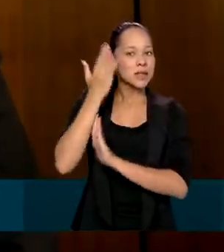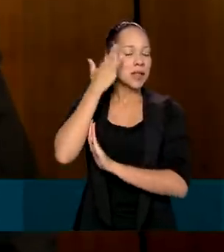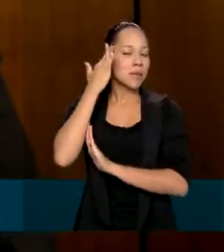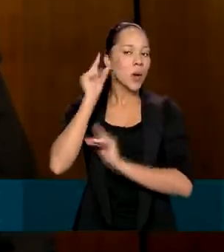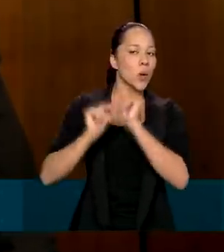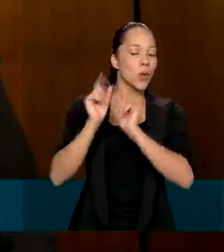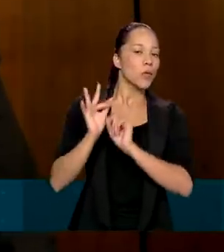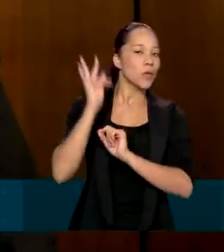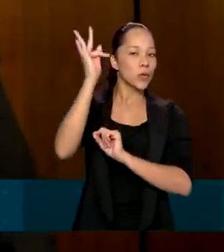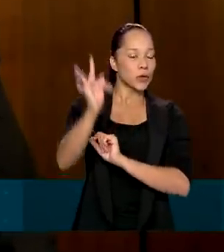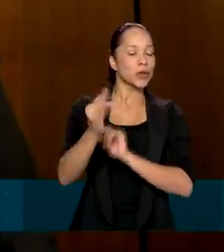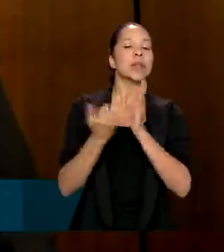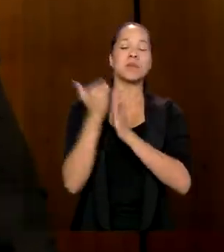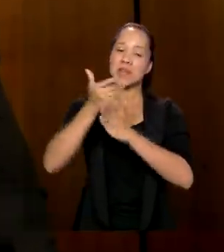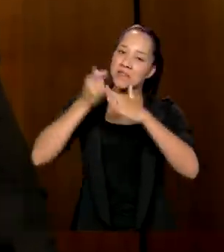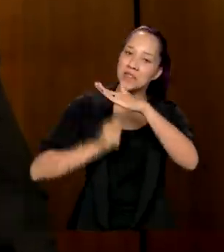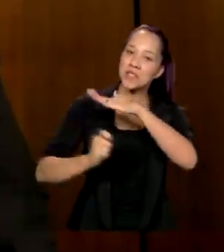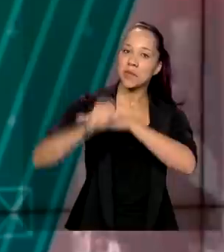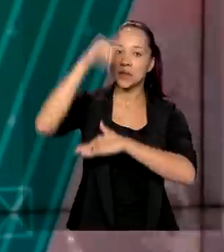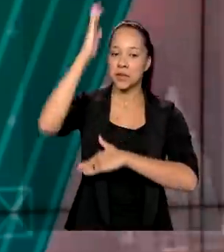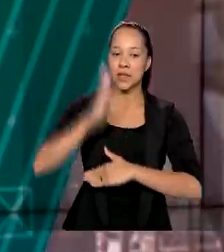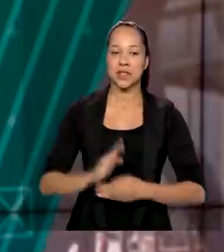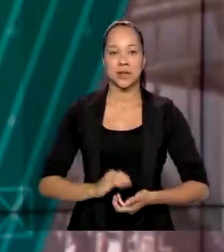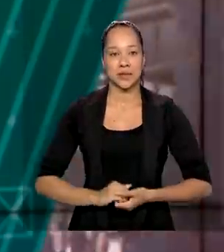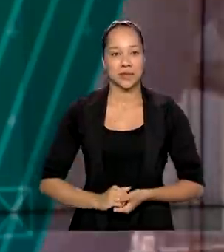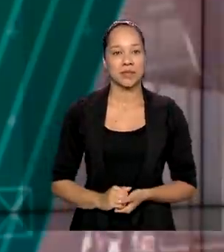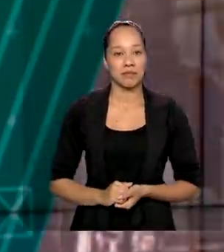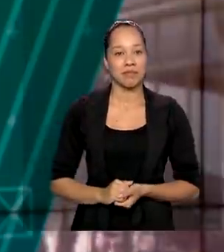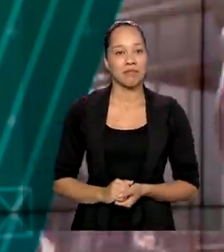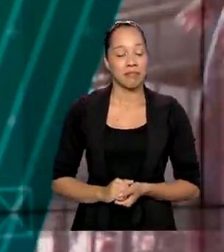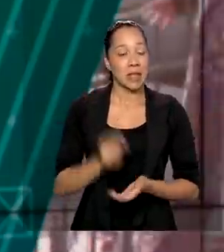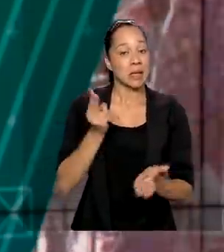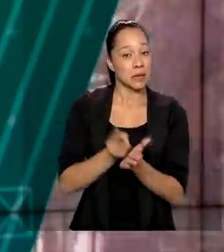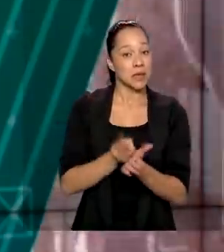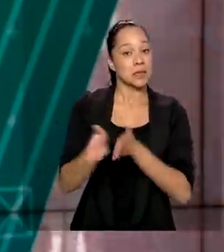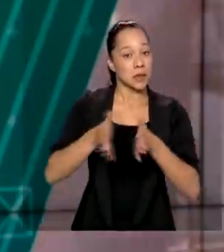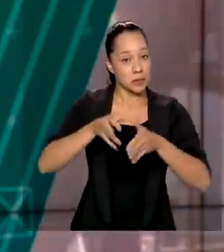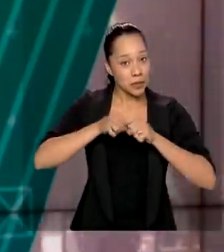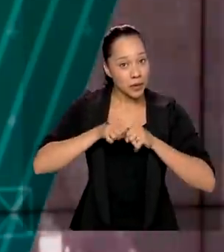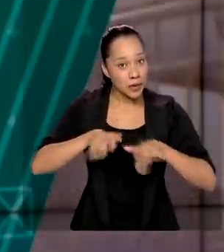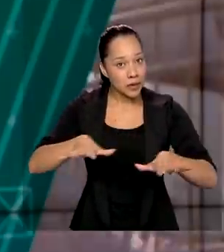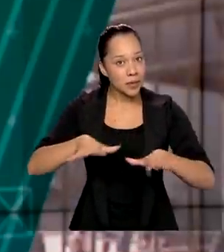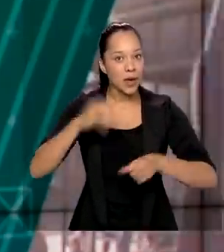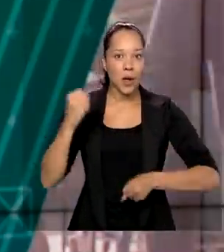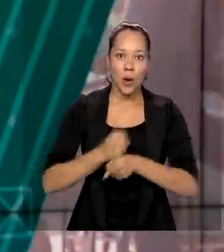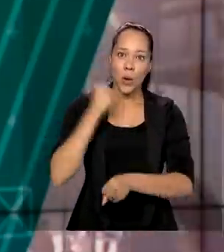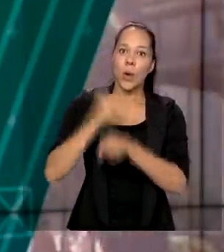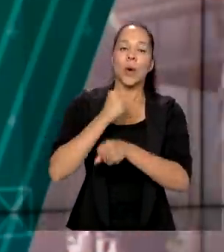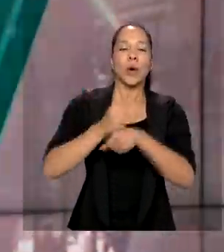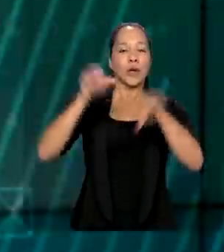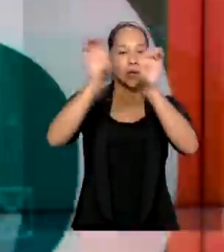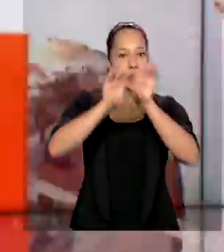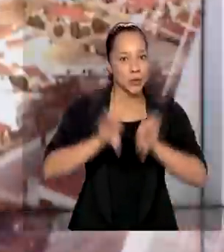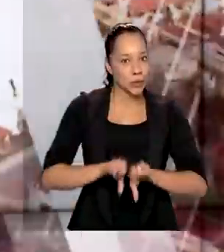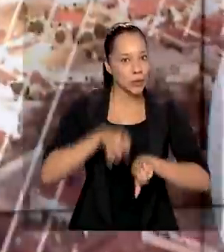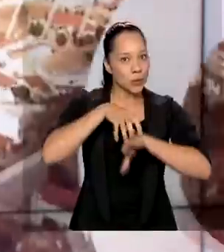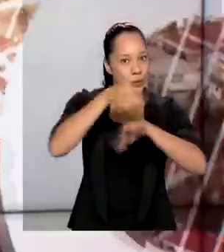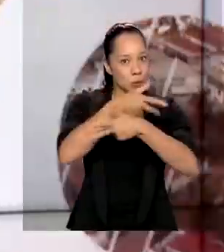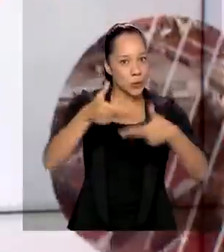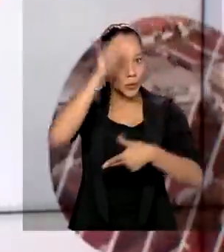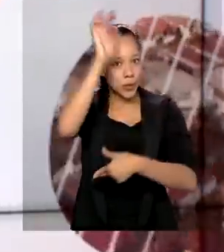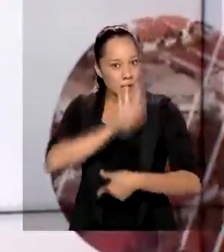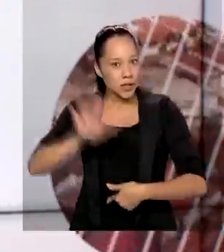e mais investimentos no país. E mesmo com a pandemia, as obras de infraestrutura em todo o país não